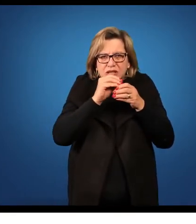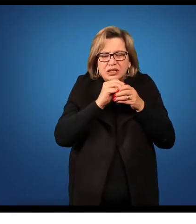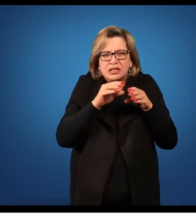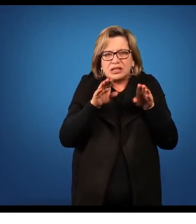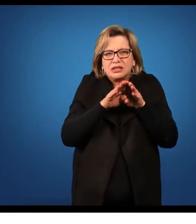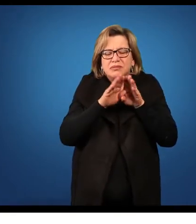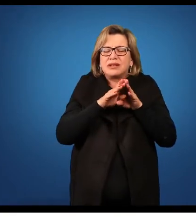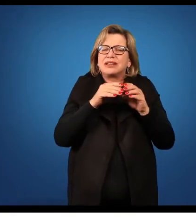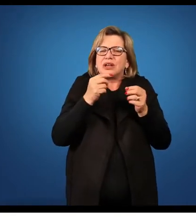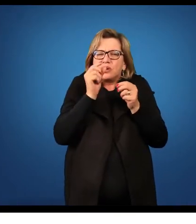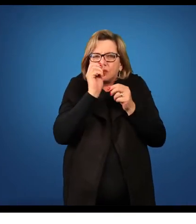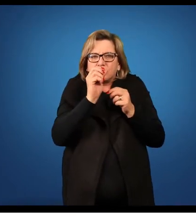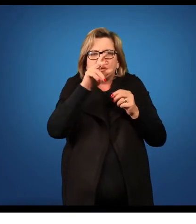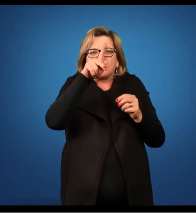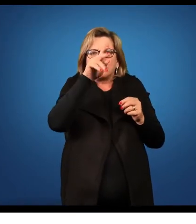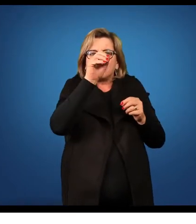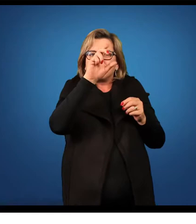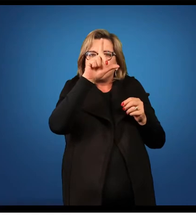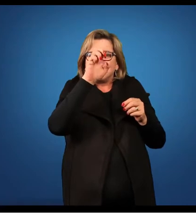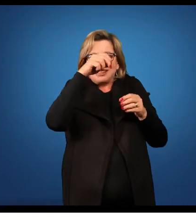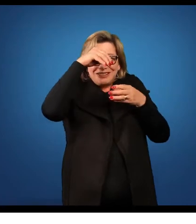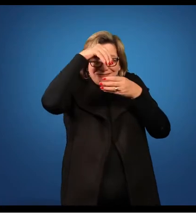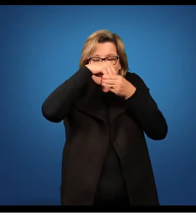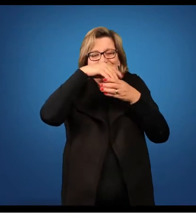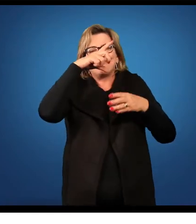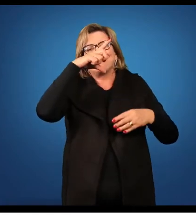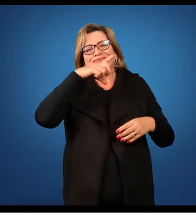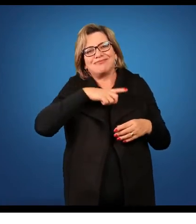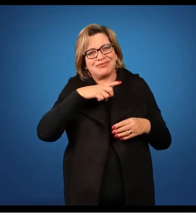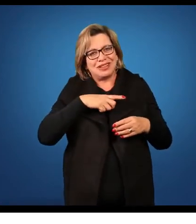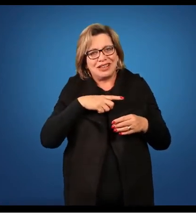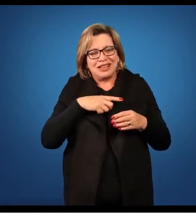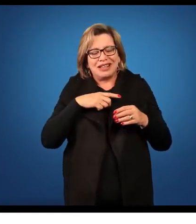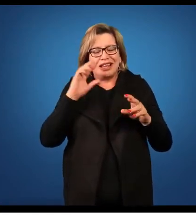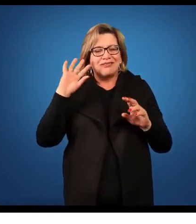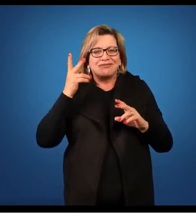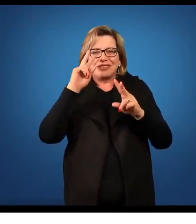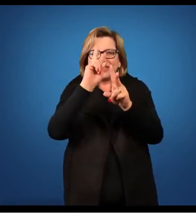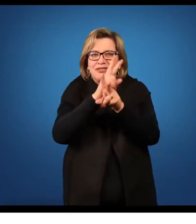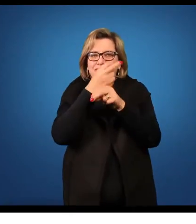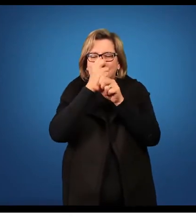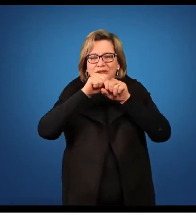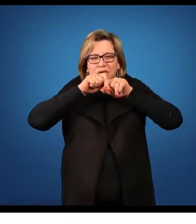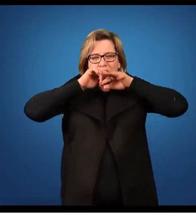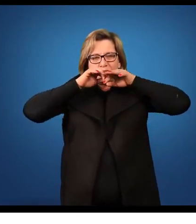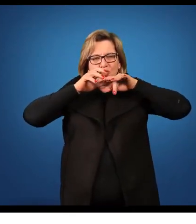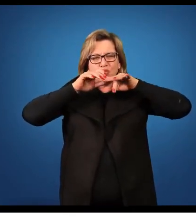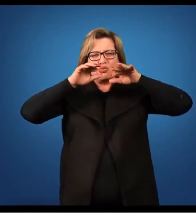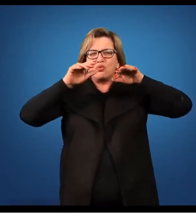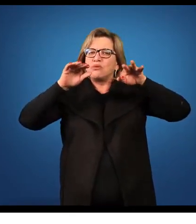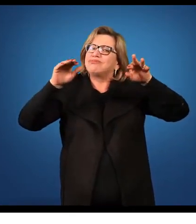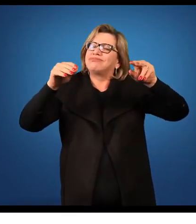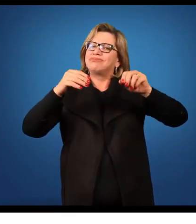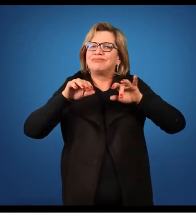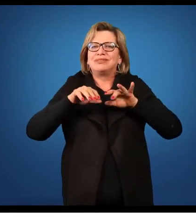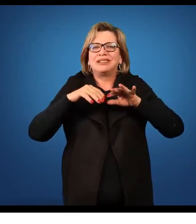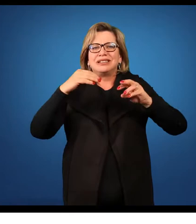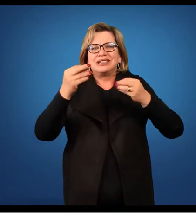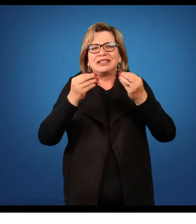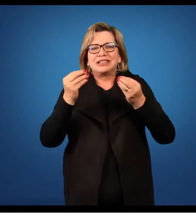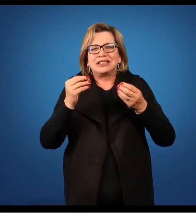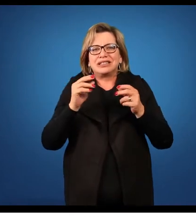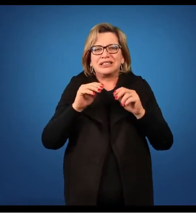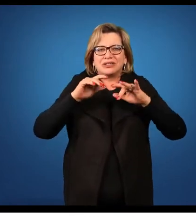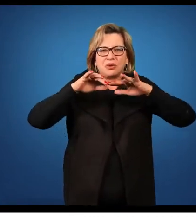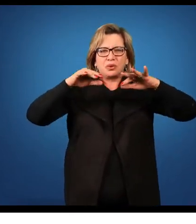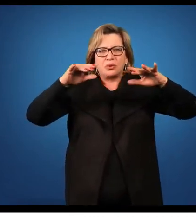o grão de pólen, ele é formado aqui dentro. Com o vento, esse grão de pólen se liberta e vai embora e